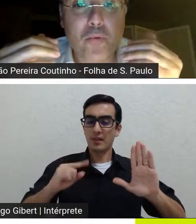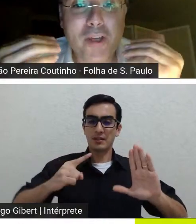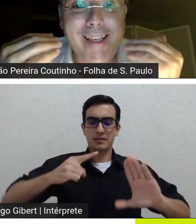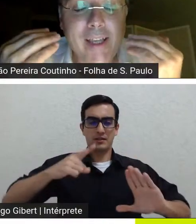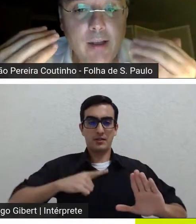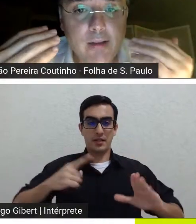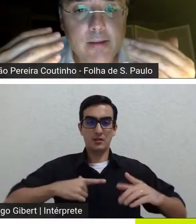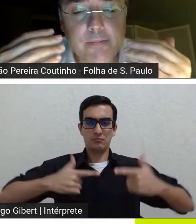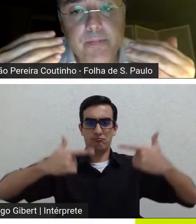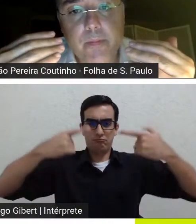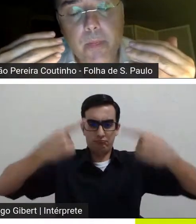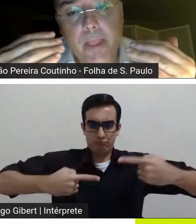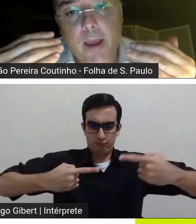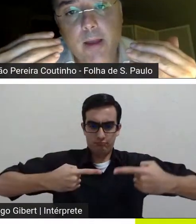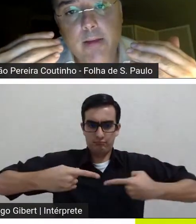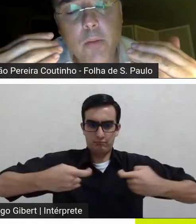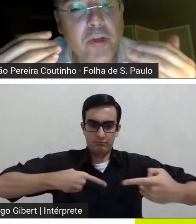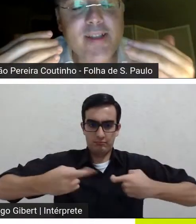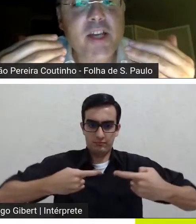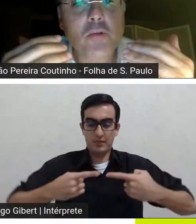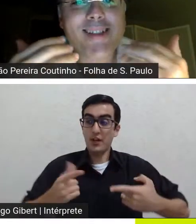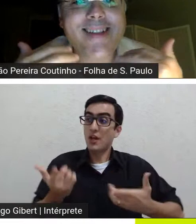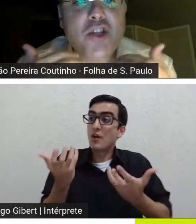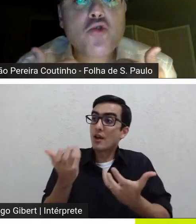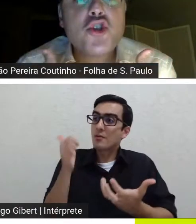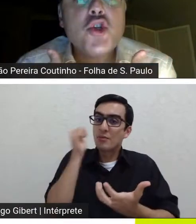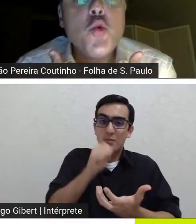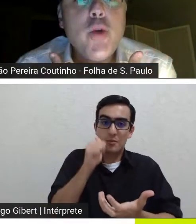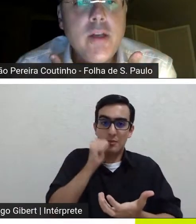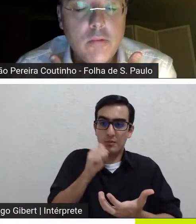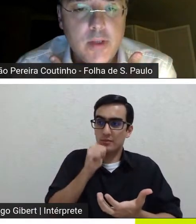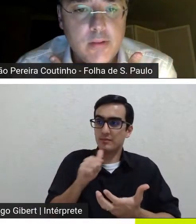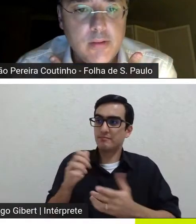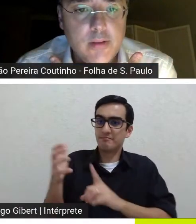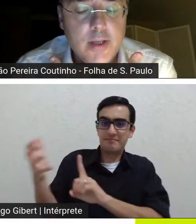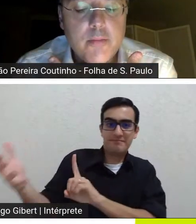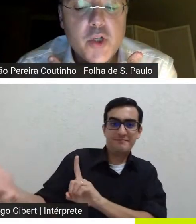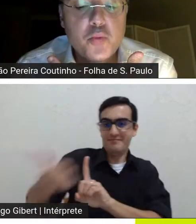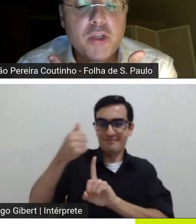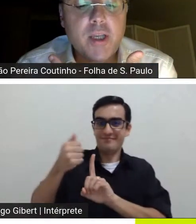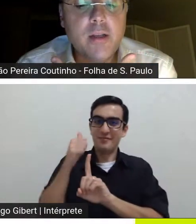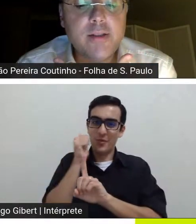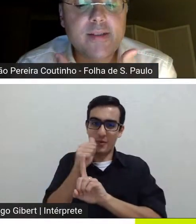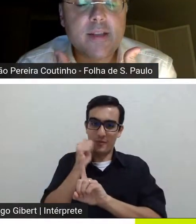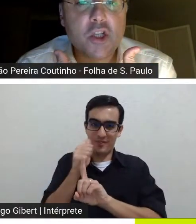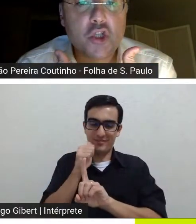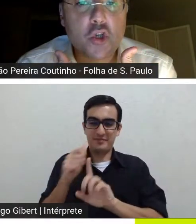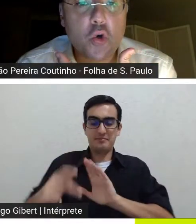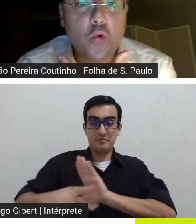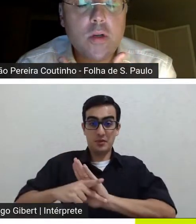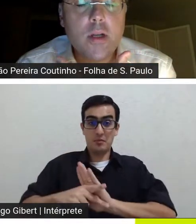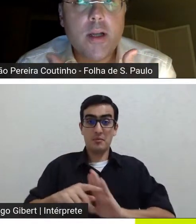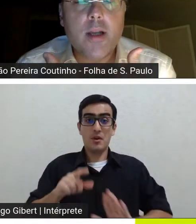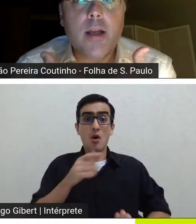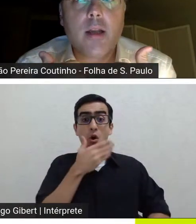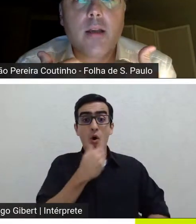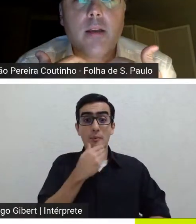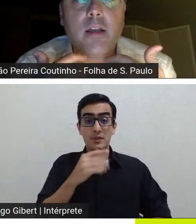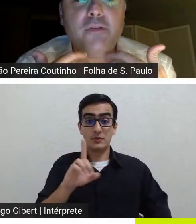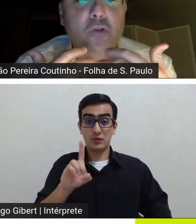porque ele não porque isso seja um desejo genuíno dele mas porque ele se deixou